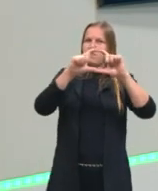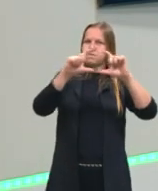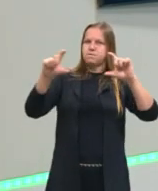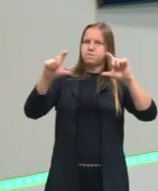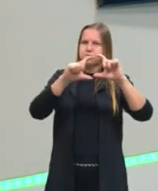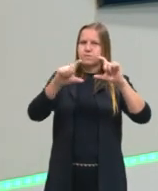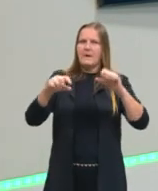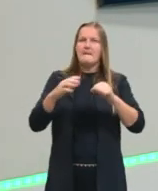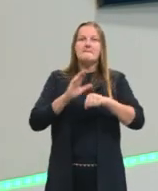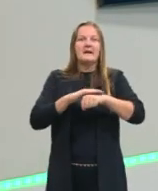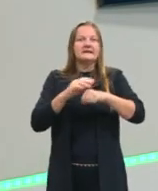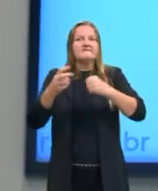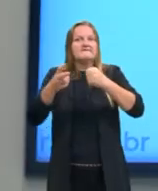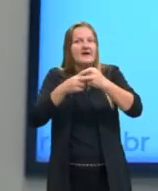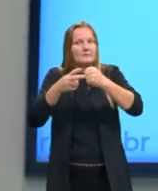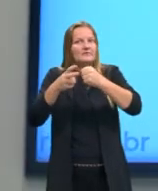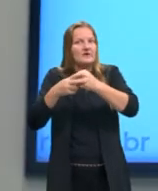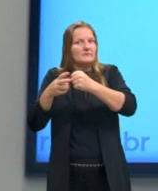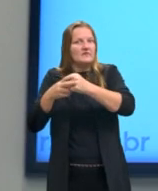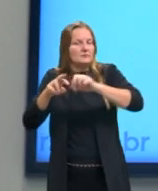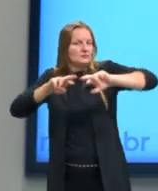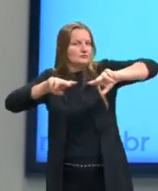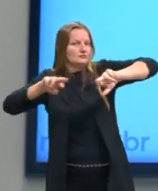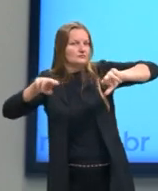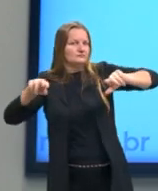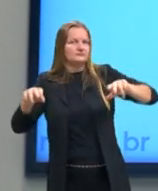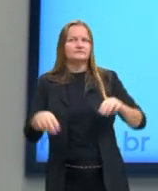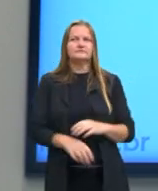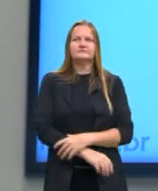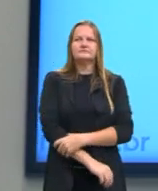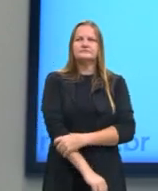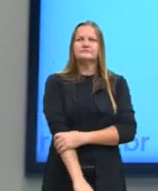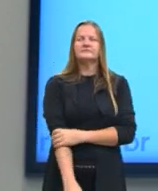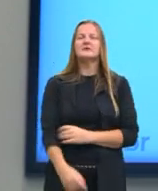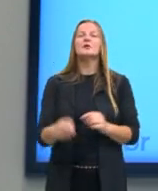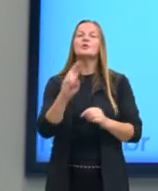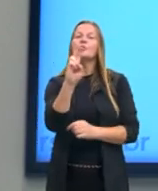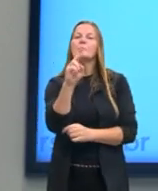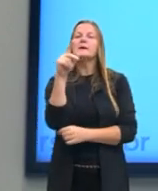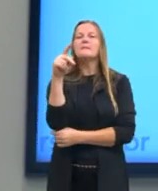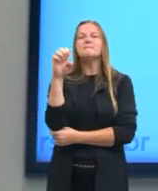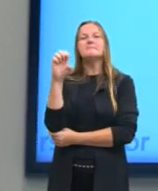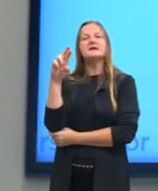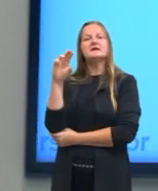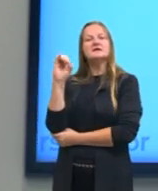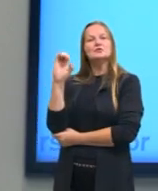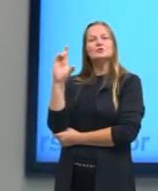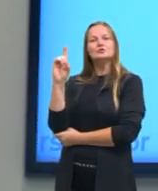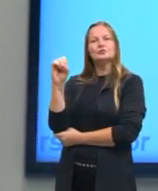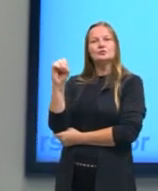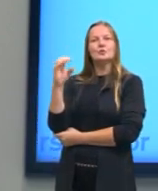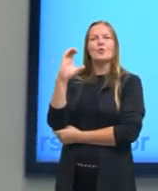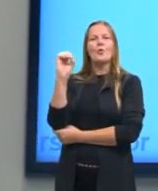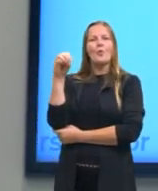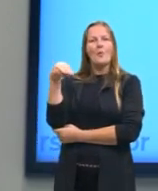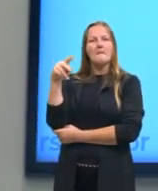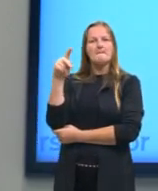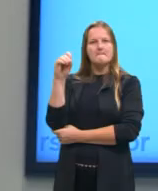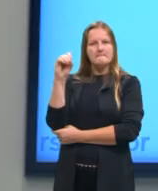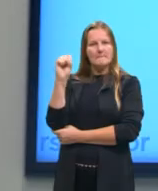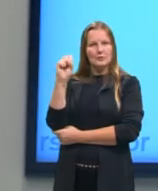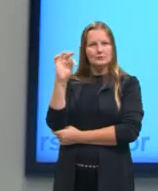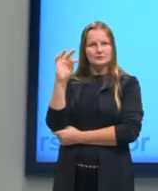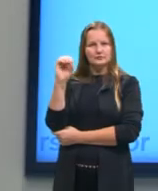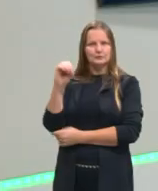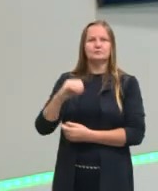que tenham mais de um verbo, eu vou analisar então essa sintaxe do período composto. Que daí a gente chega lá